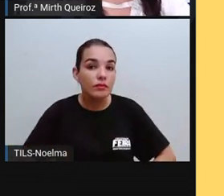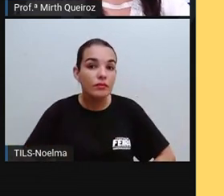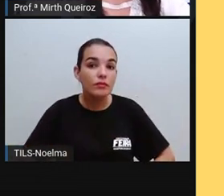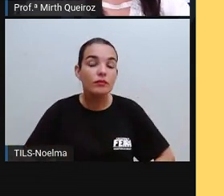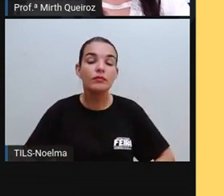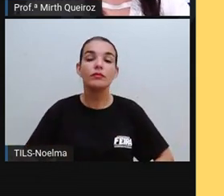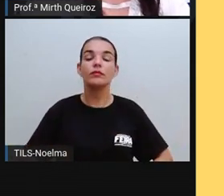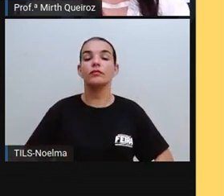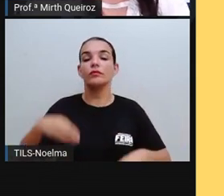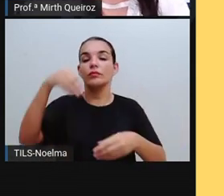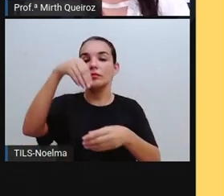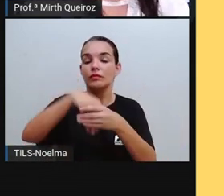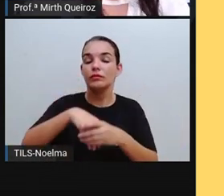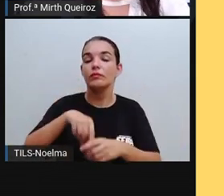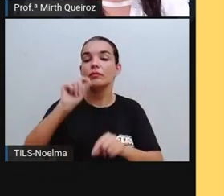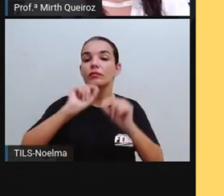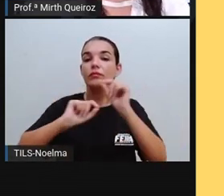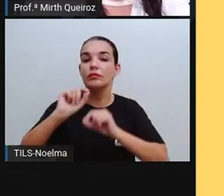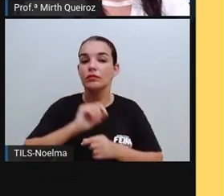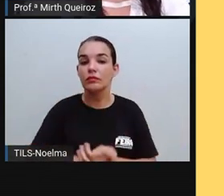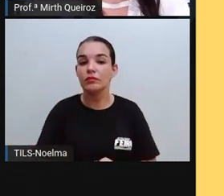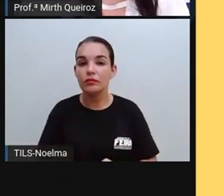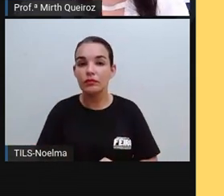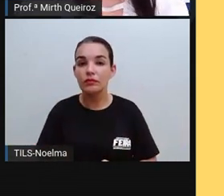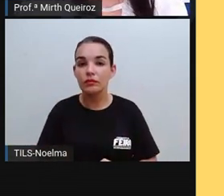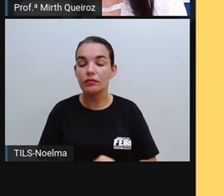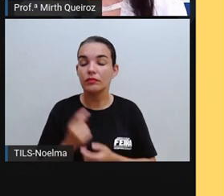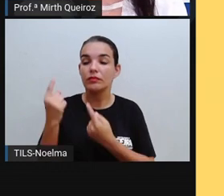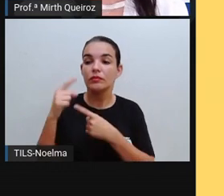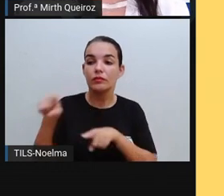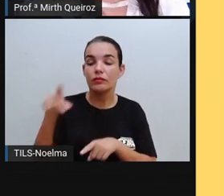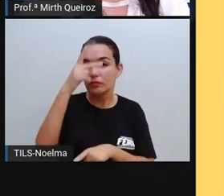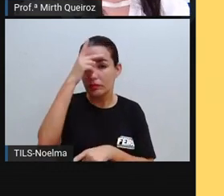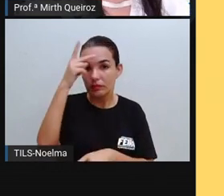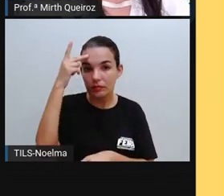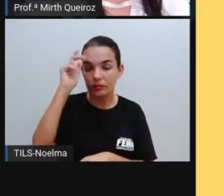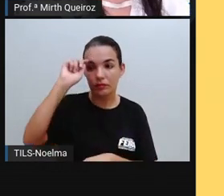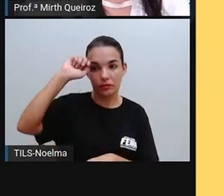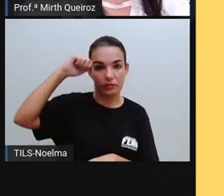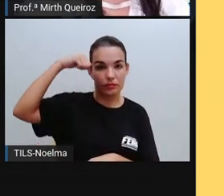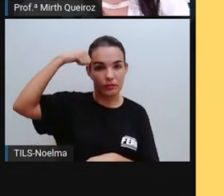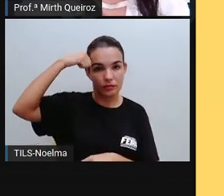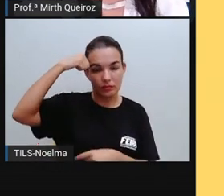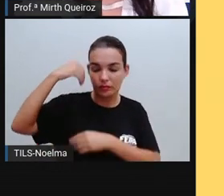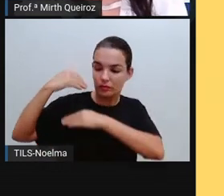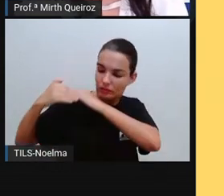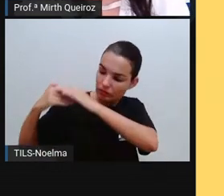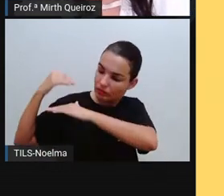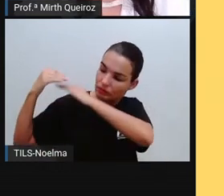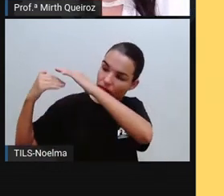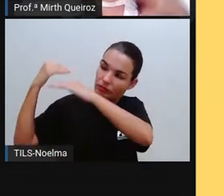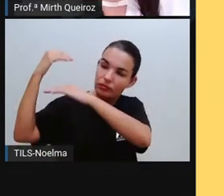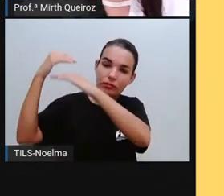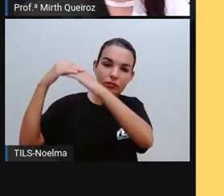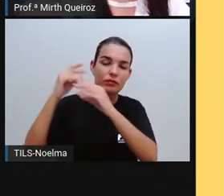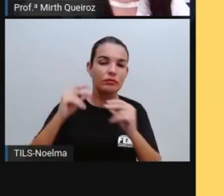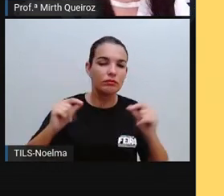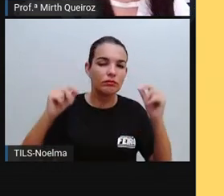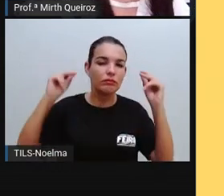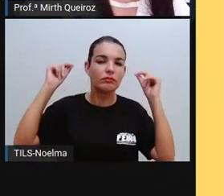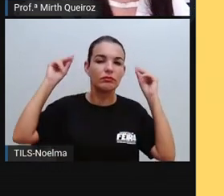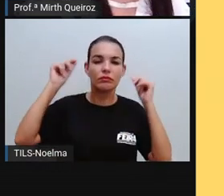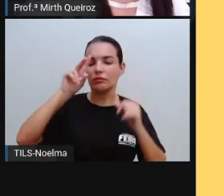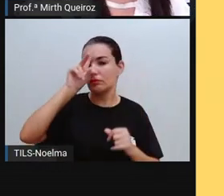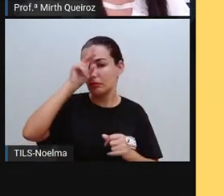exemplo, o racismo que acontece contra os negros, né? Que foi algo construído historicamente já desde aquele